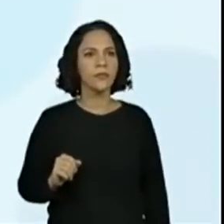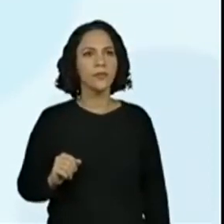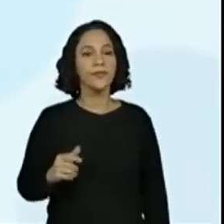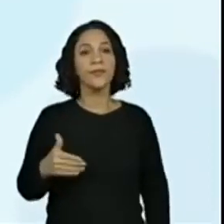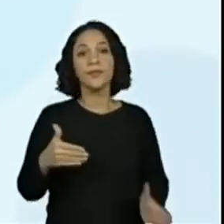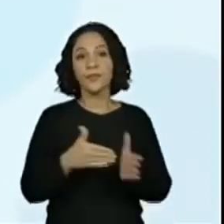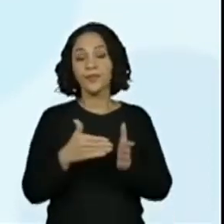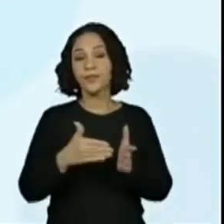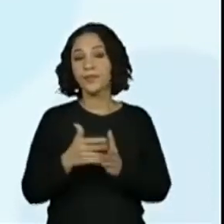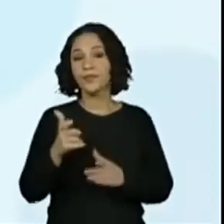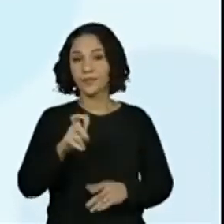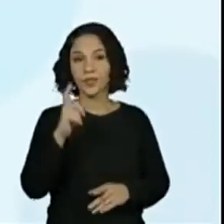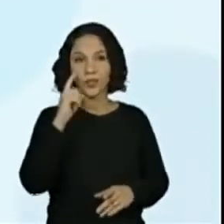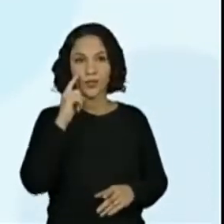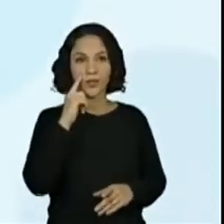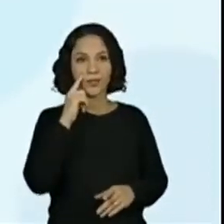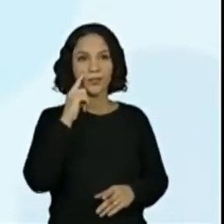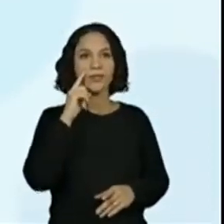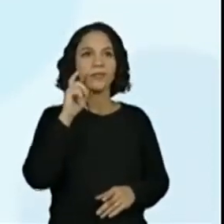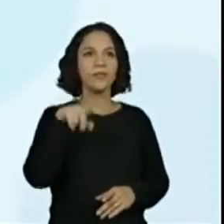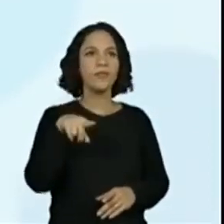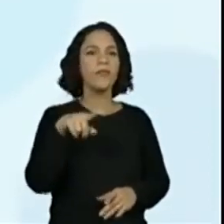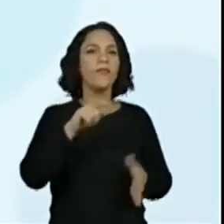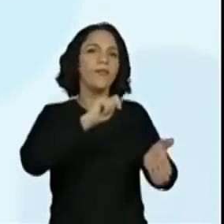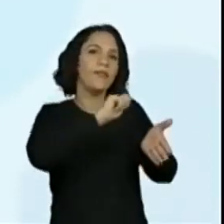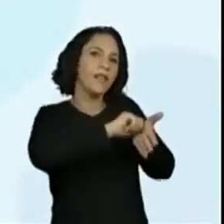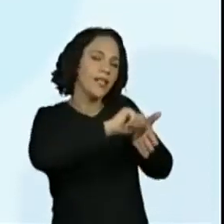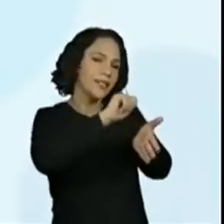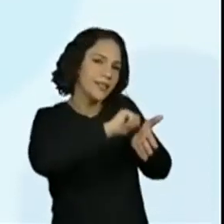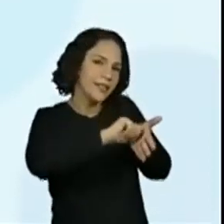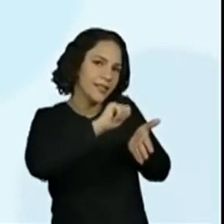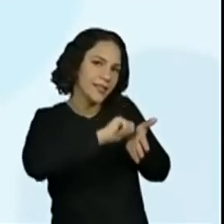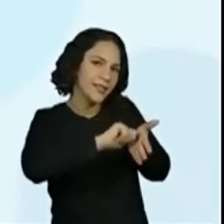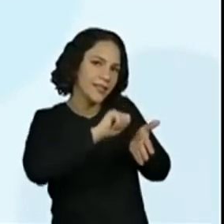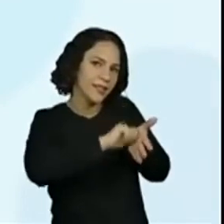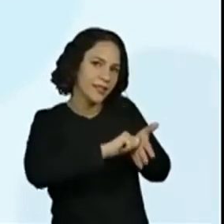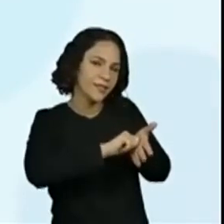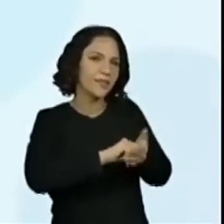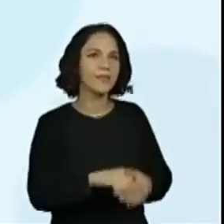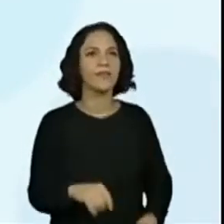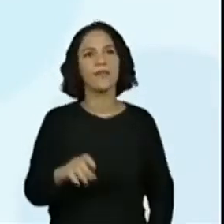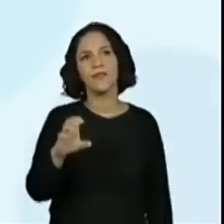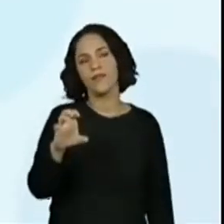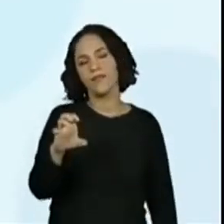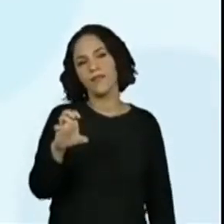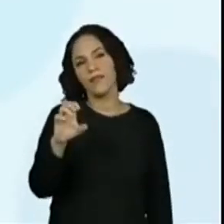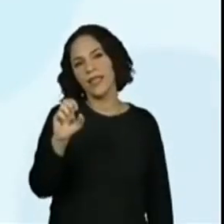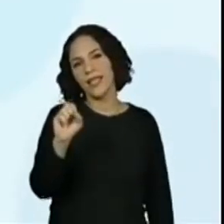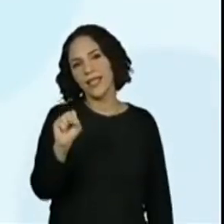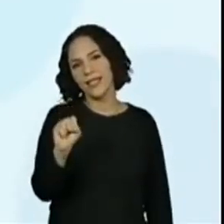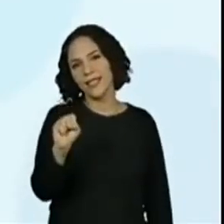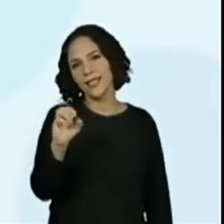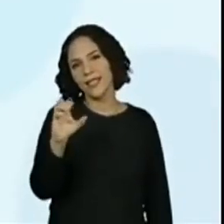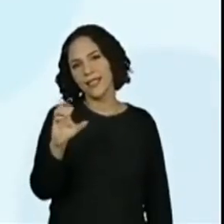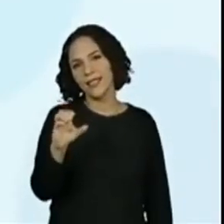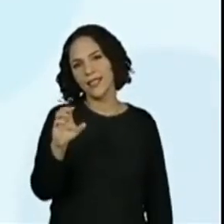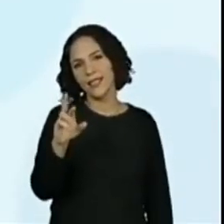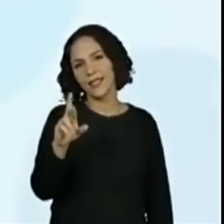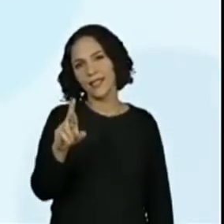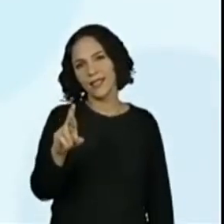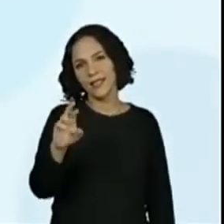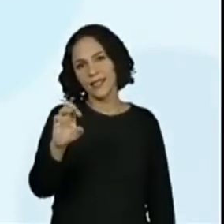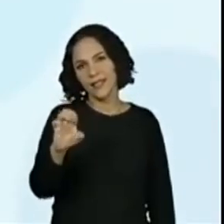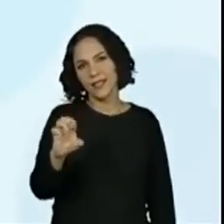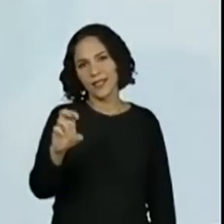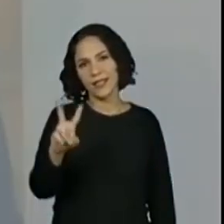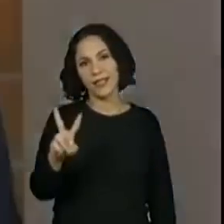palavra. Escrevo. Não, tem a palavra escrevo. Escrevo. saiu da minha tela aqui. Escrevo. Olha só. Vou pegar a dica